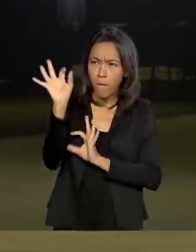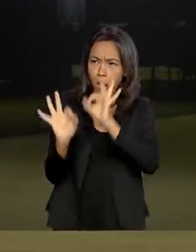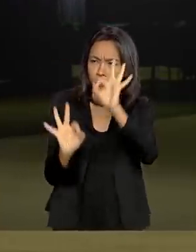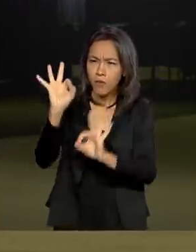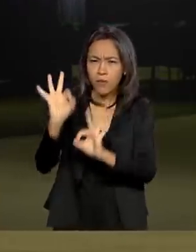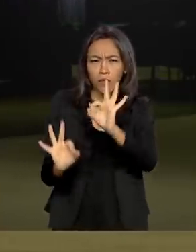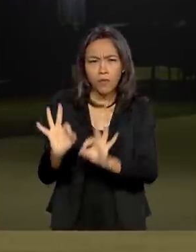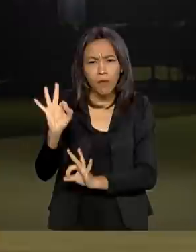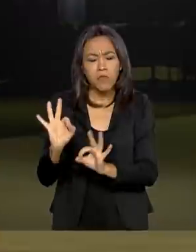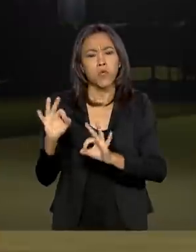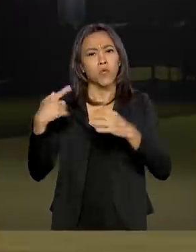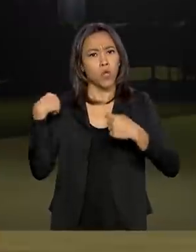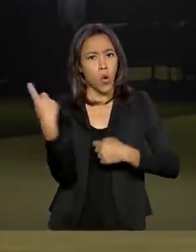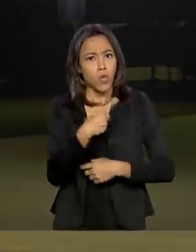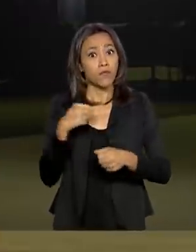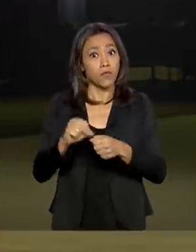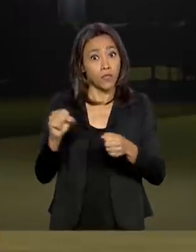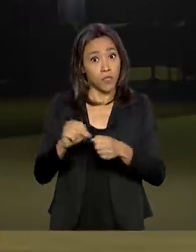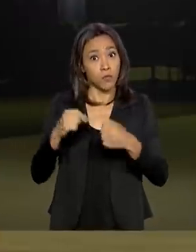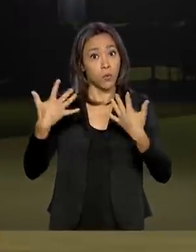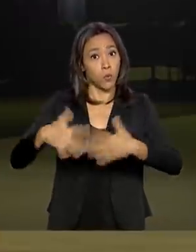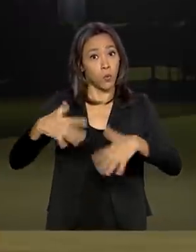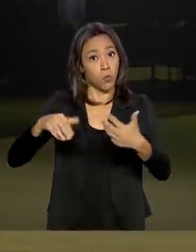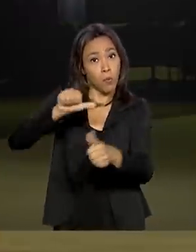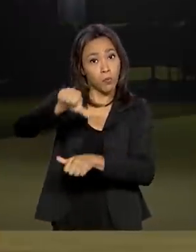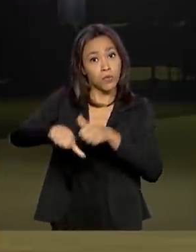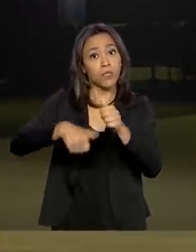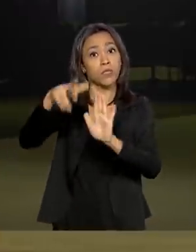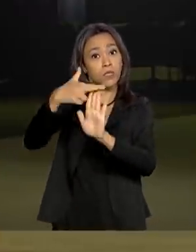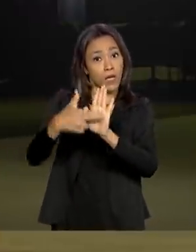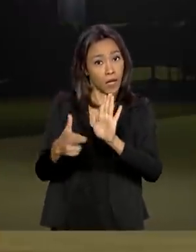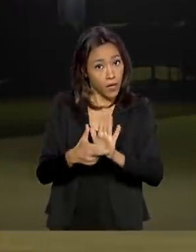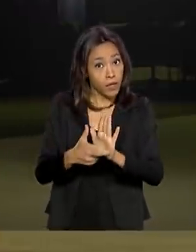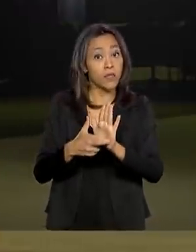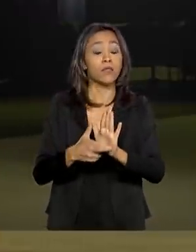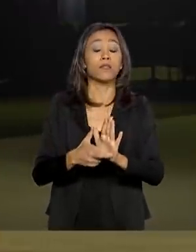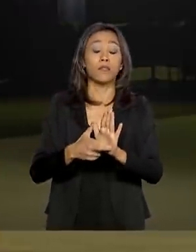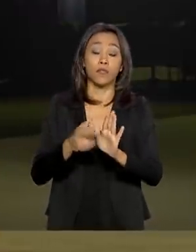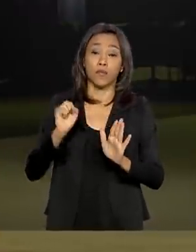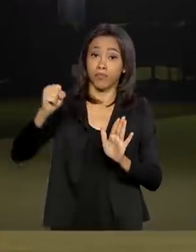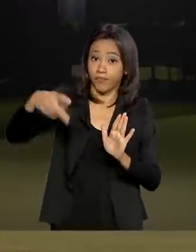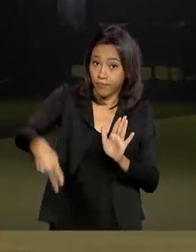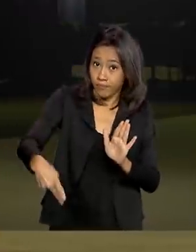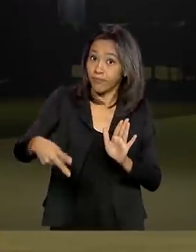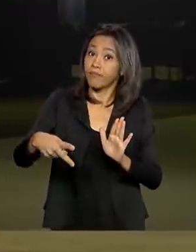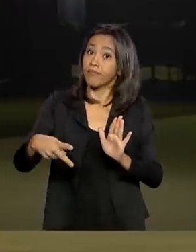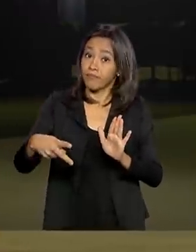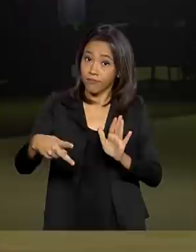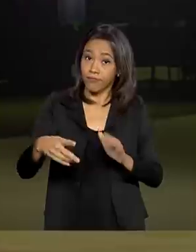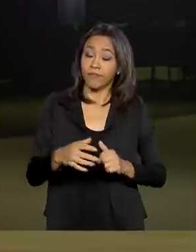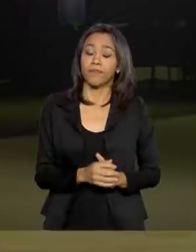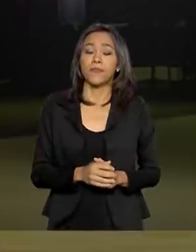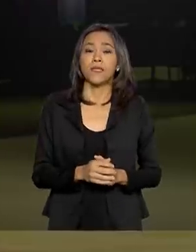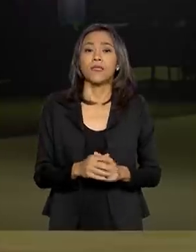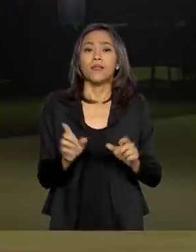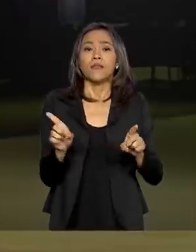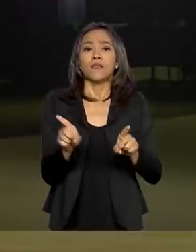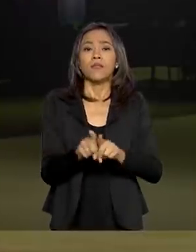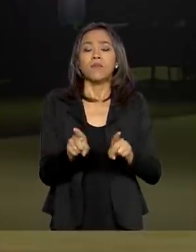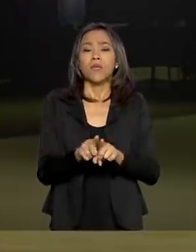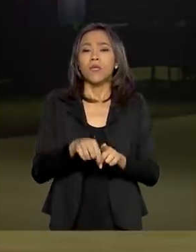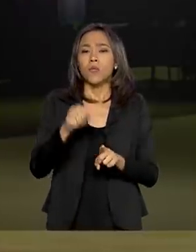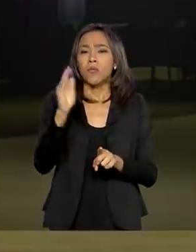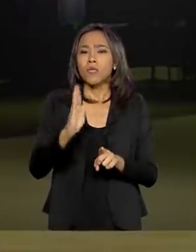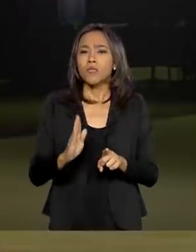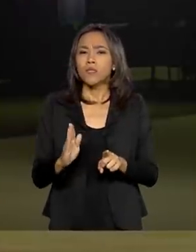fizemos a maior reforma previdenciária que o mundo ocidental já fez de uma única vez. O Brasil recuperou a